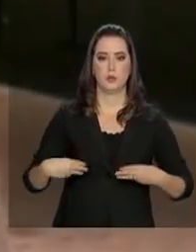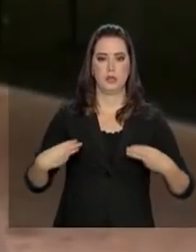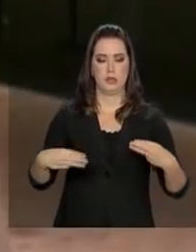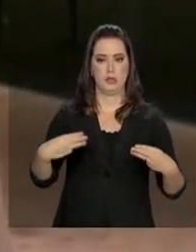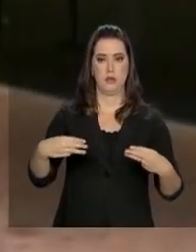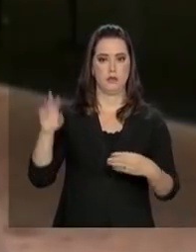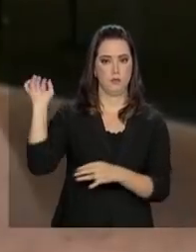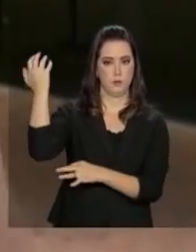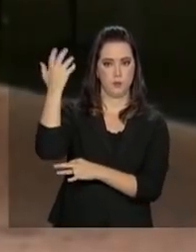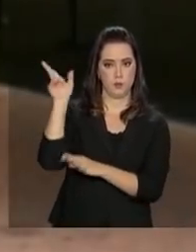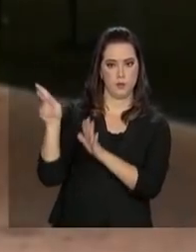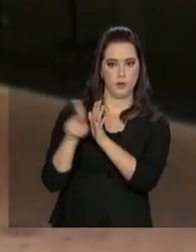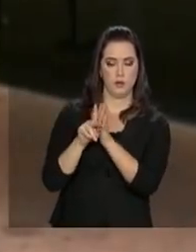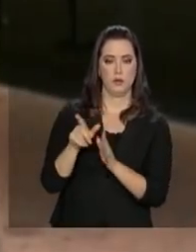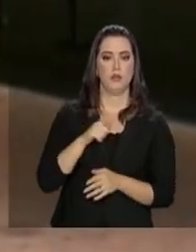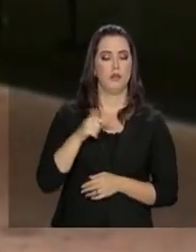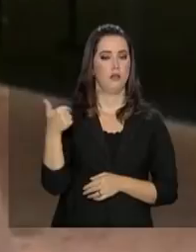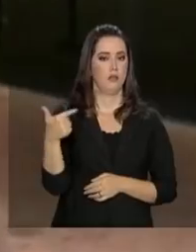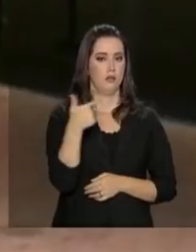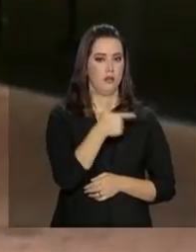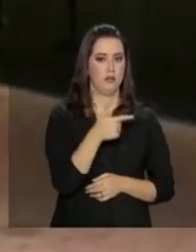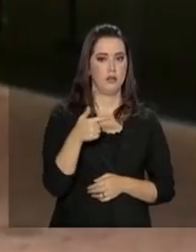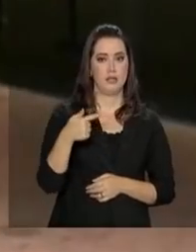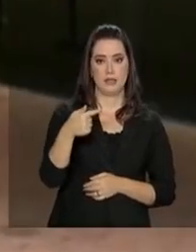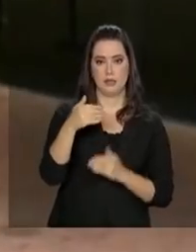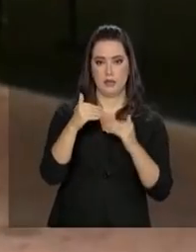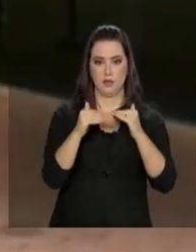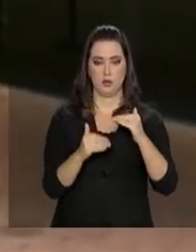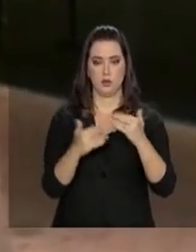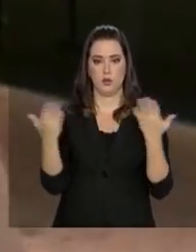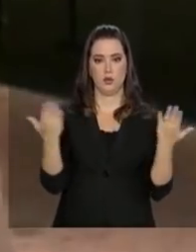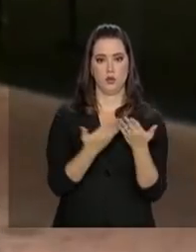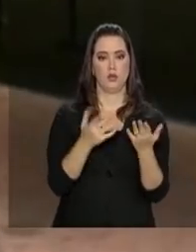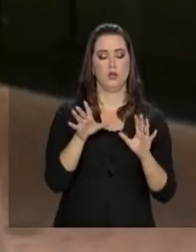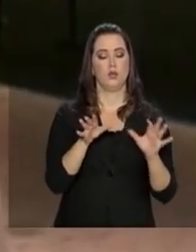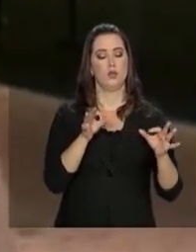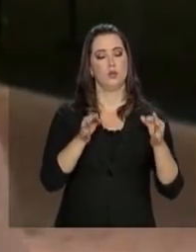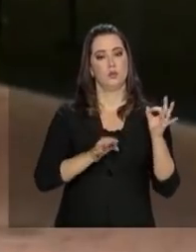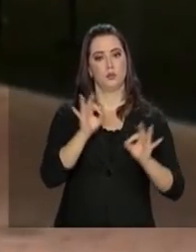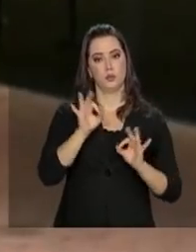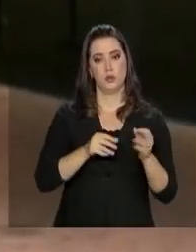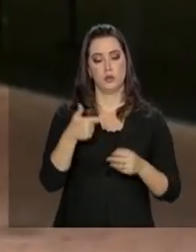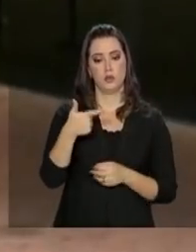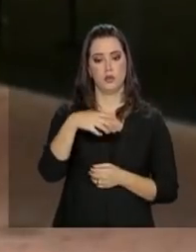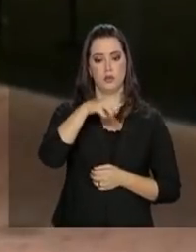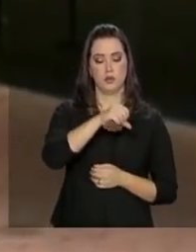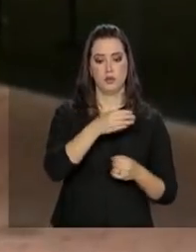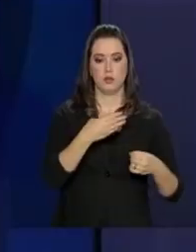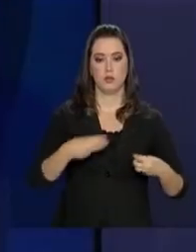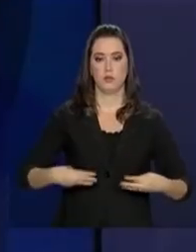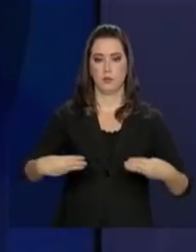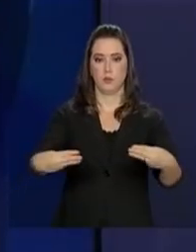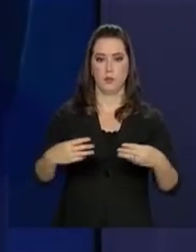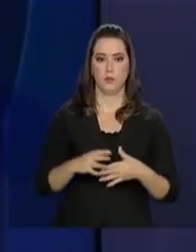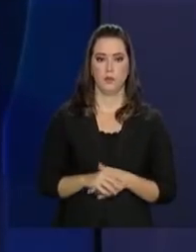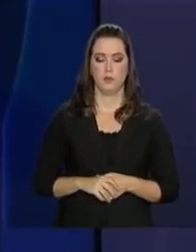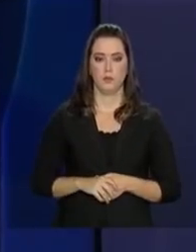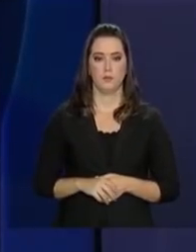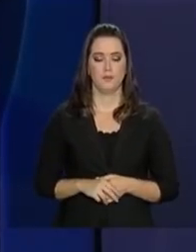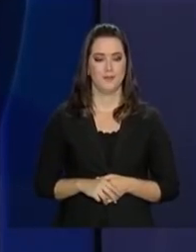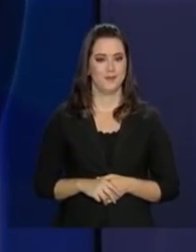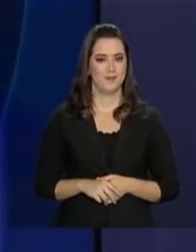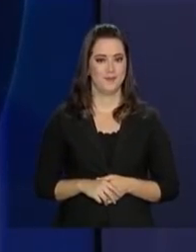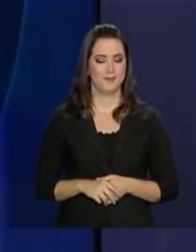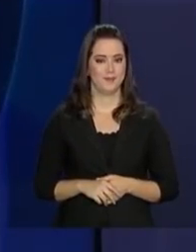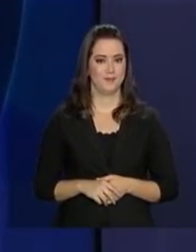Bolsonaro terá 22 ministérios, 7 a menos que a atual estrutura, de 29 pastas. A